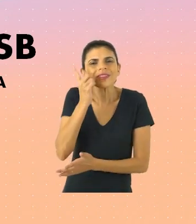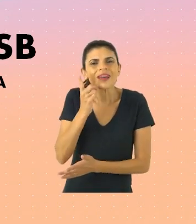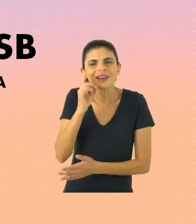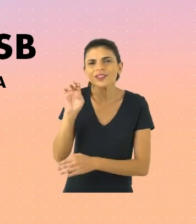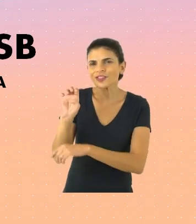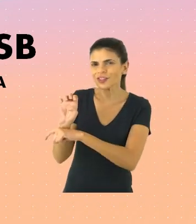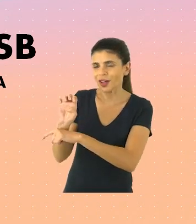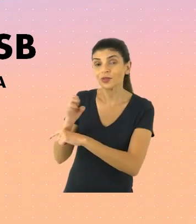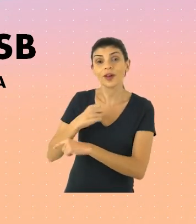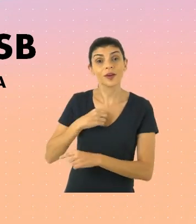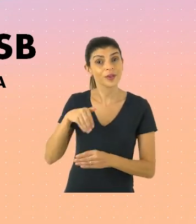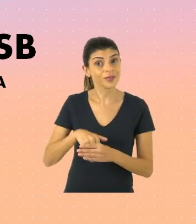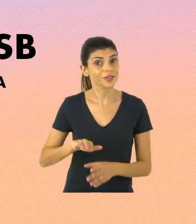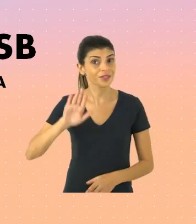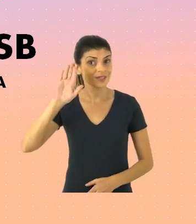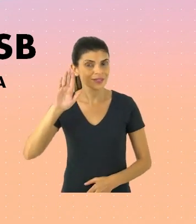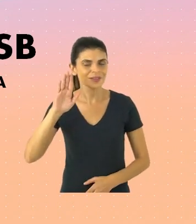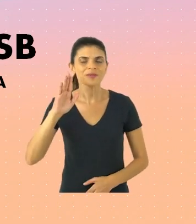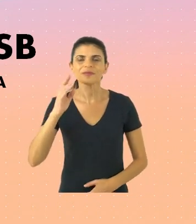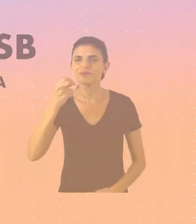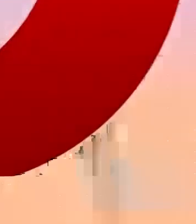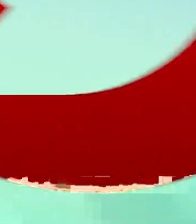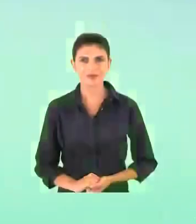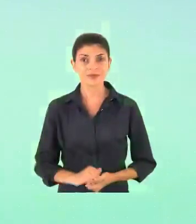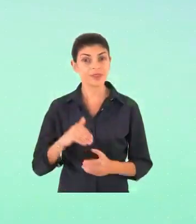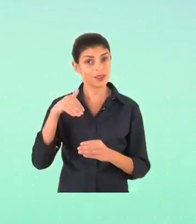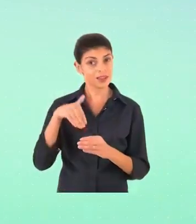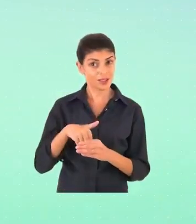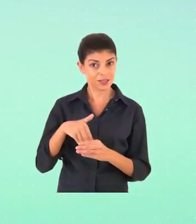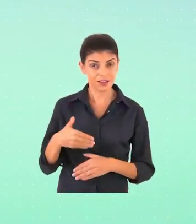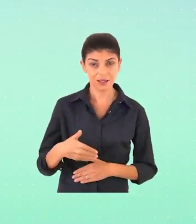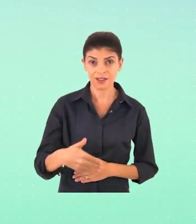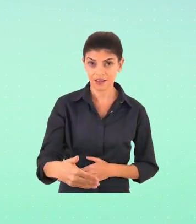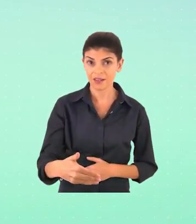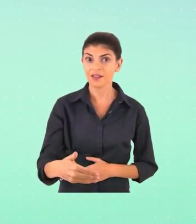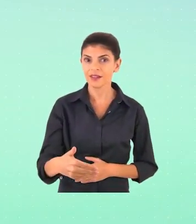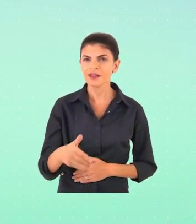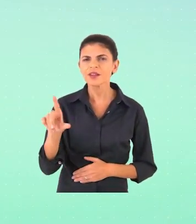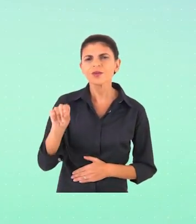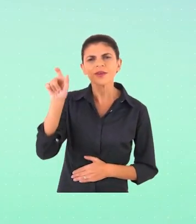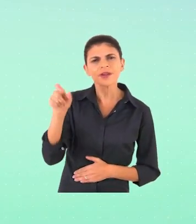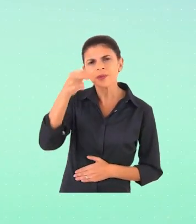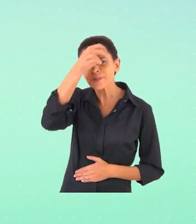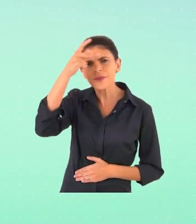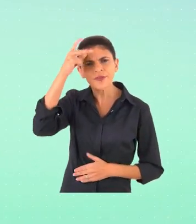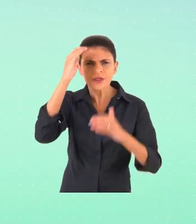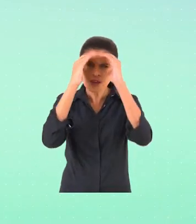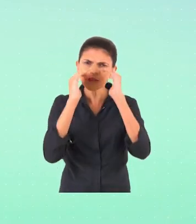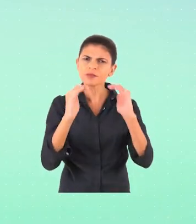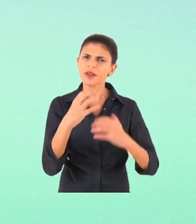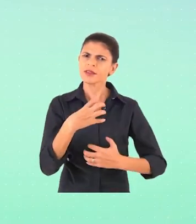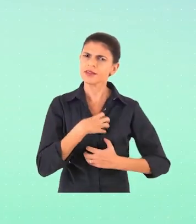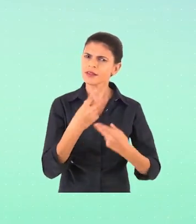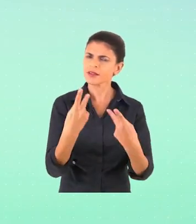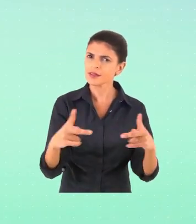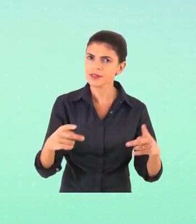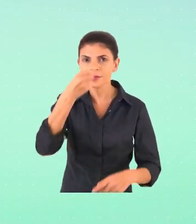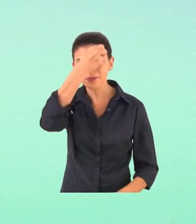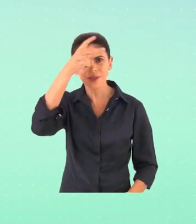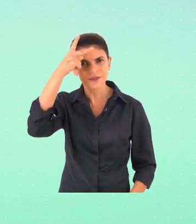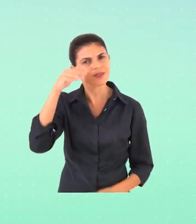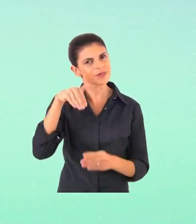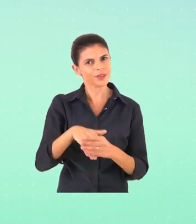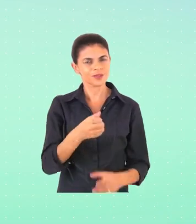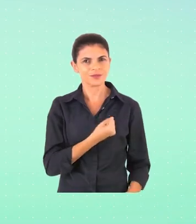e candidato a prefeito de Nova Iguaçu. As eleições estão chegando. Escolha um prefeito que tem mais respeito por você.